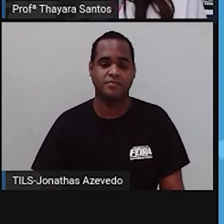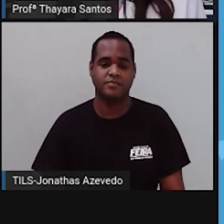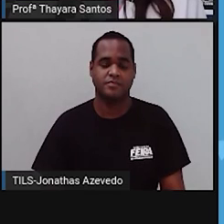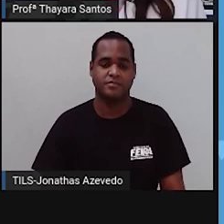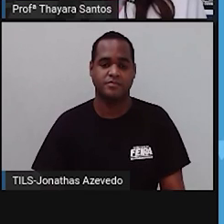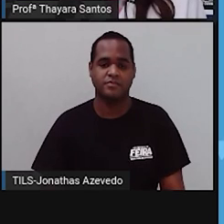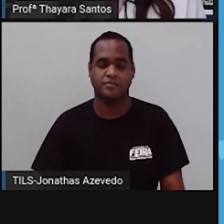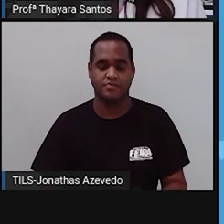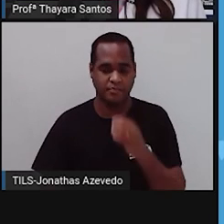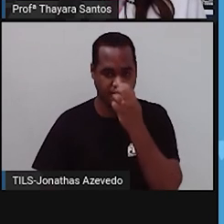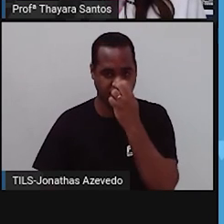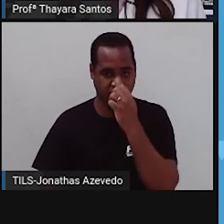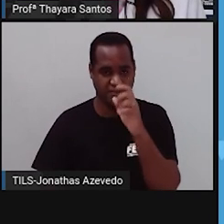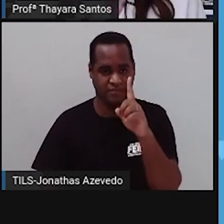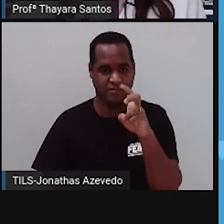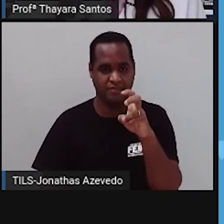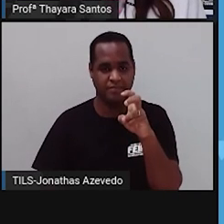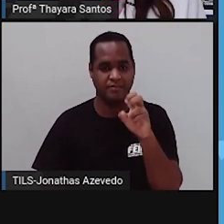15 segundos.